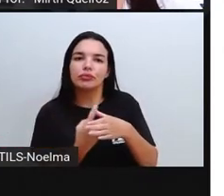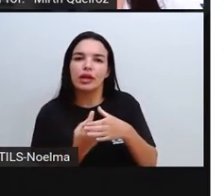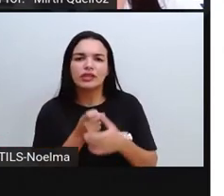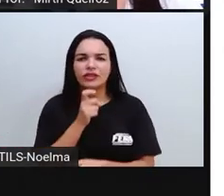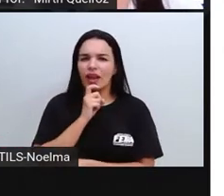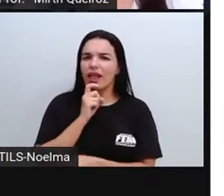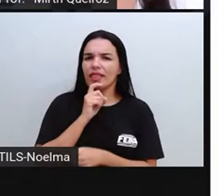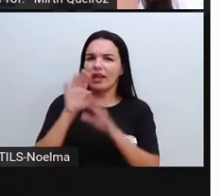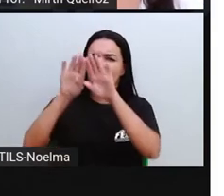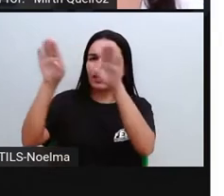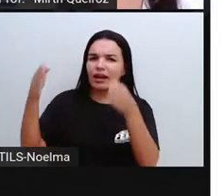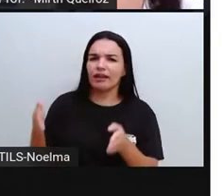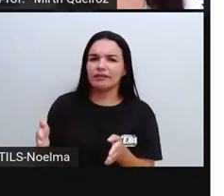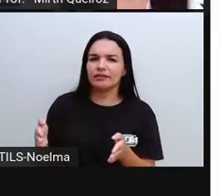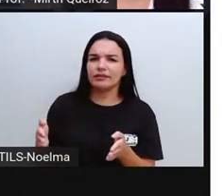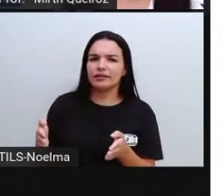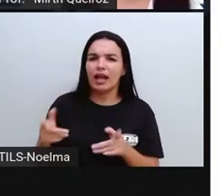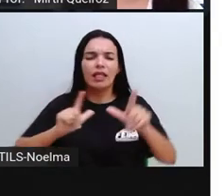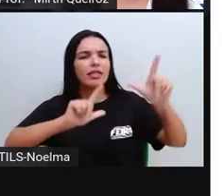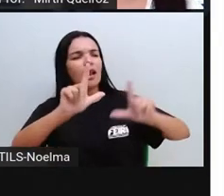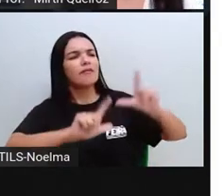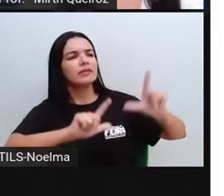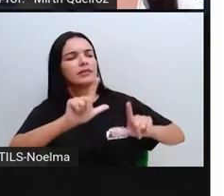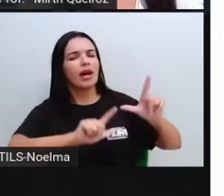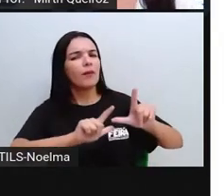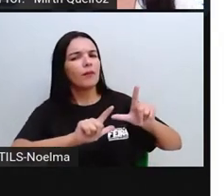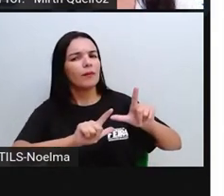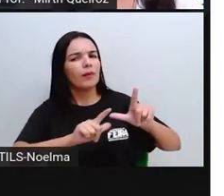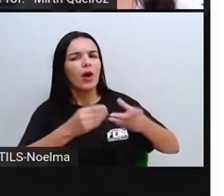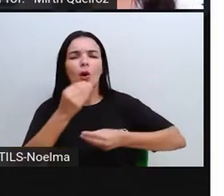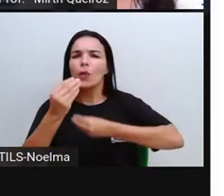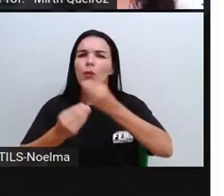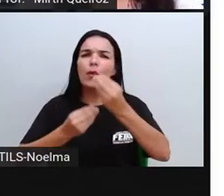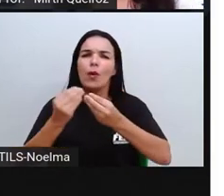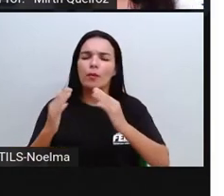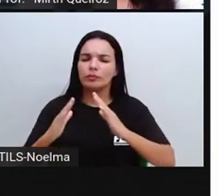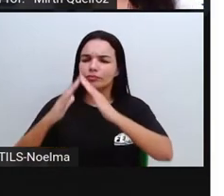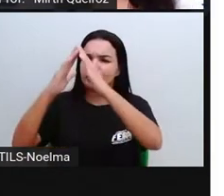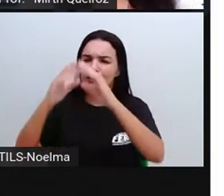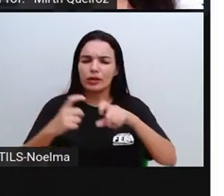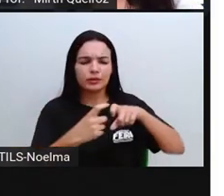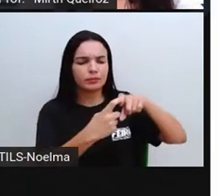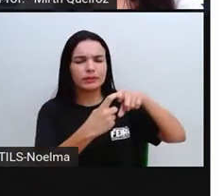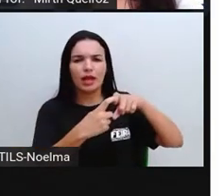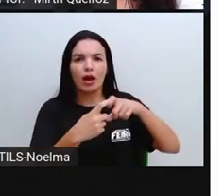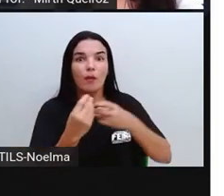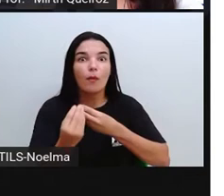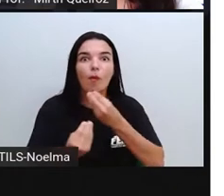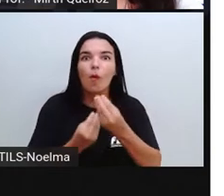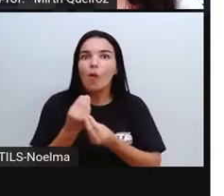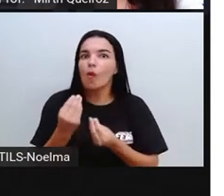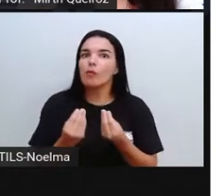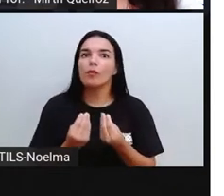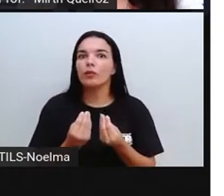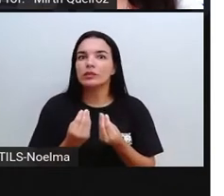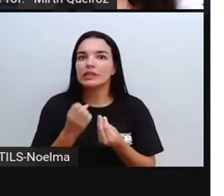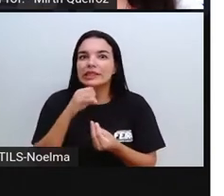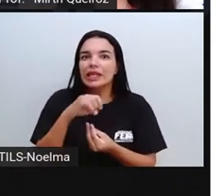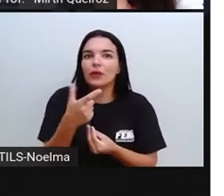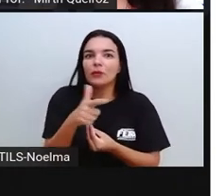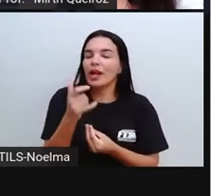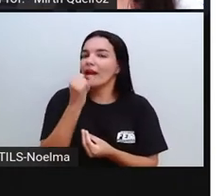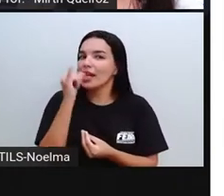geladeira? E a televisão? E as instalações hospitalares? Como é que funcionaria essa energia